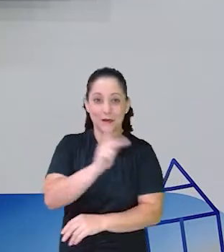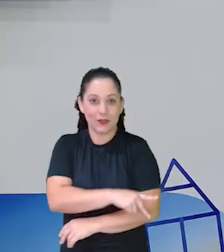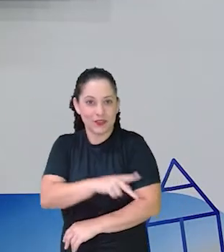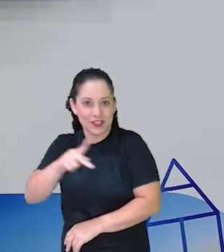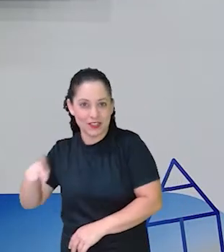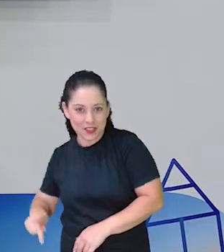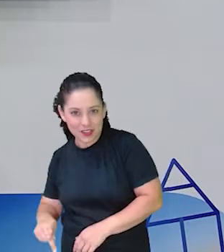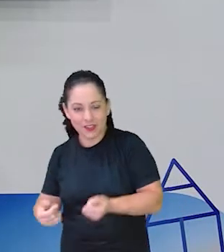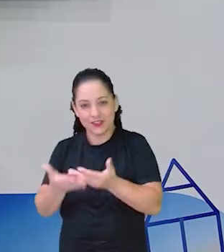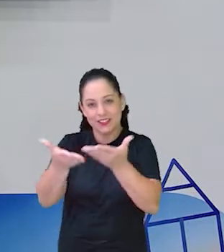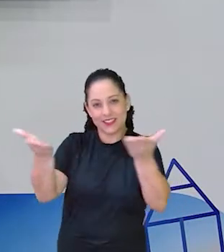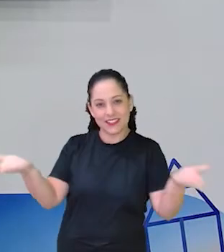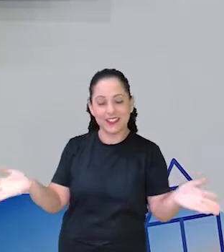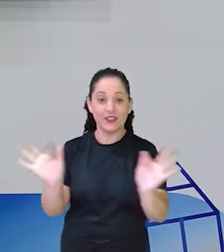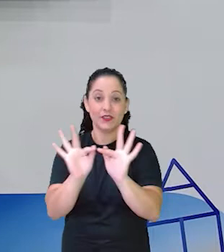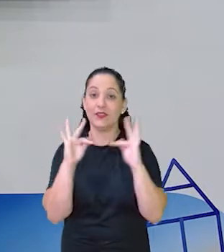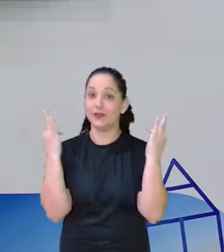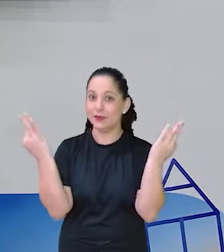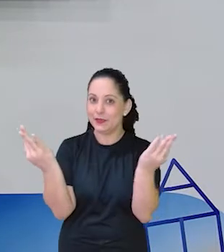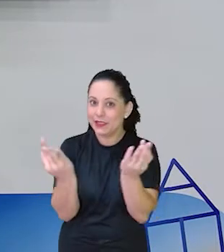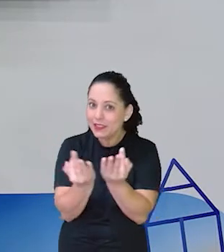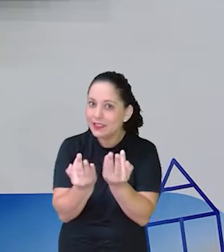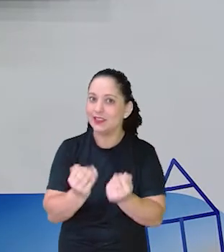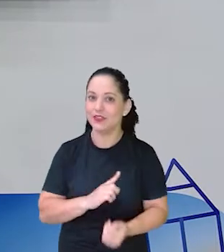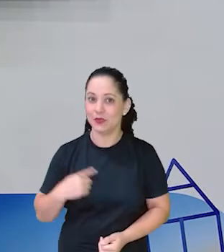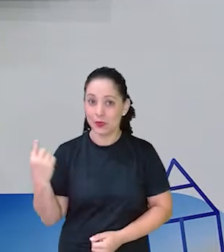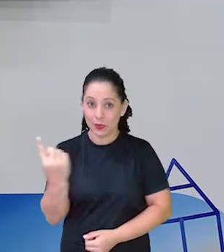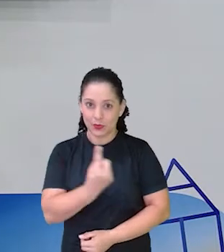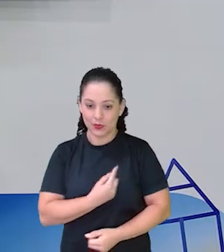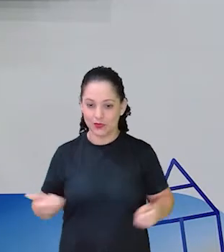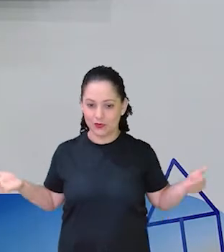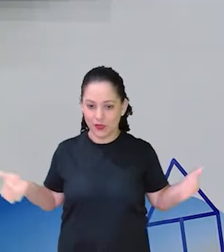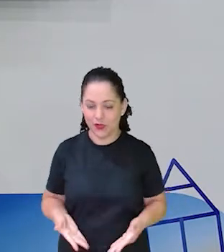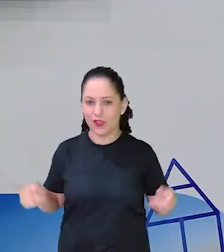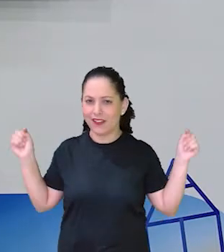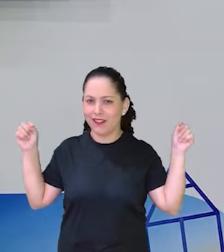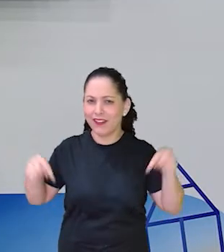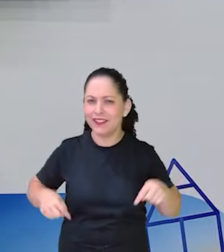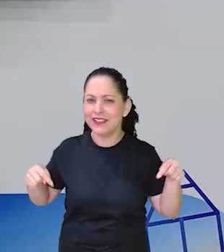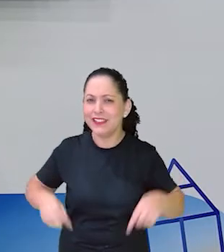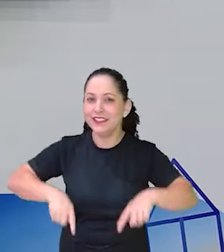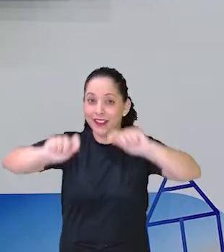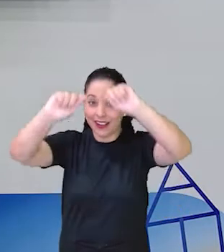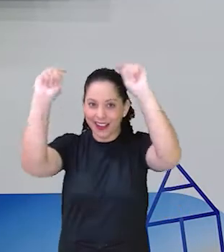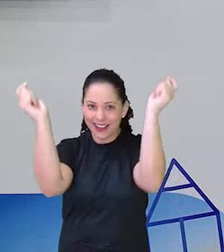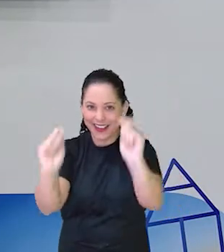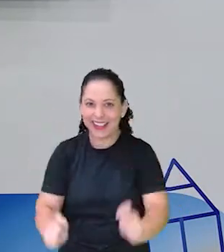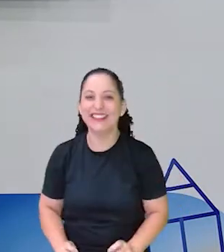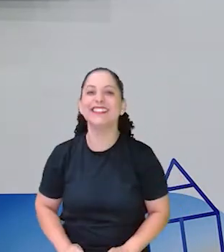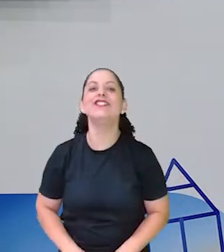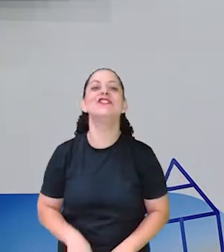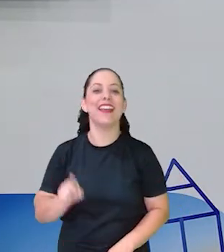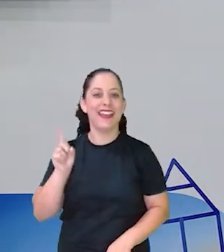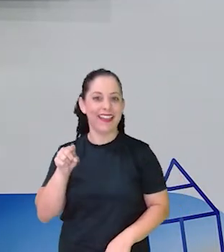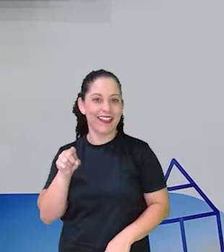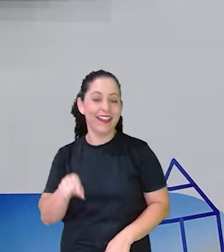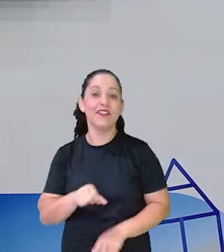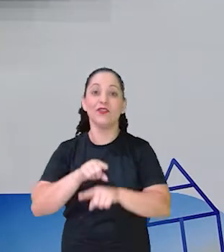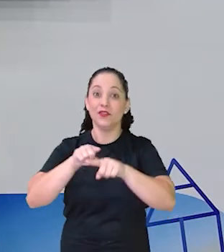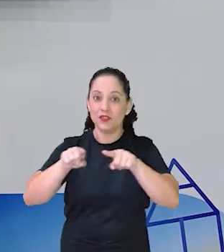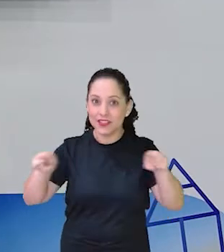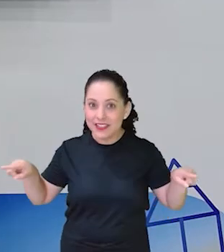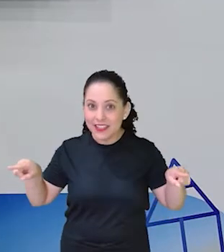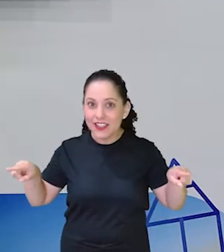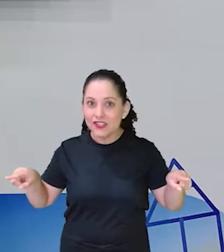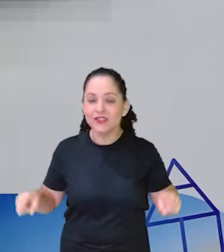Professor Famílias Estamos aqui Para mais um Momento de Arte É Vocês aí